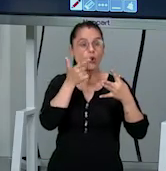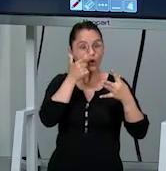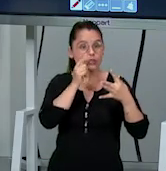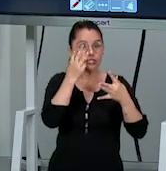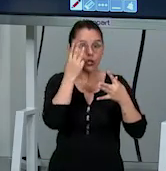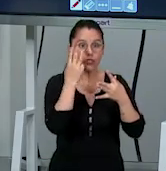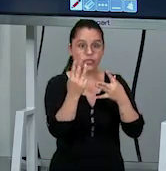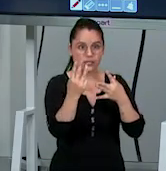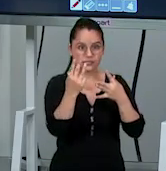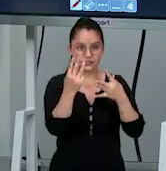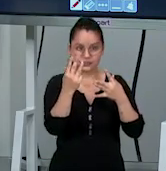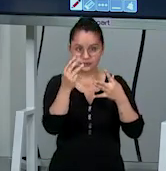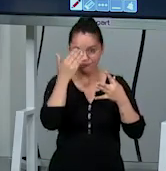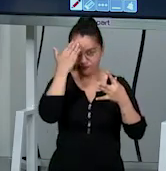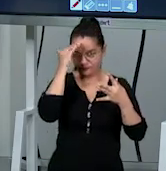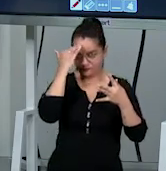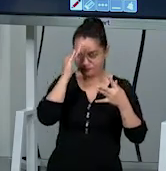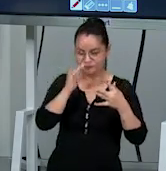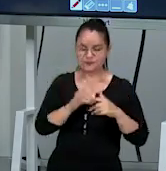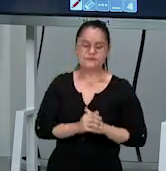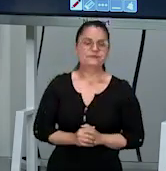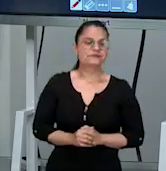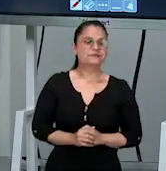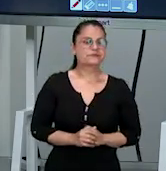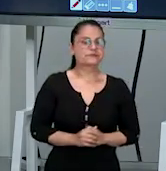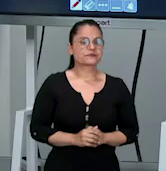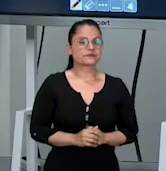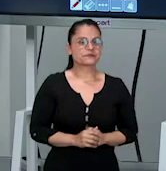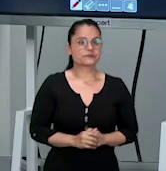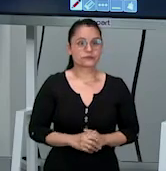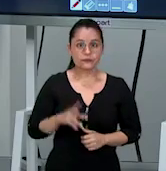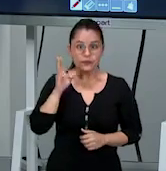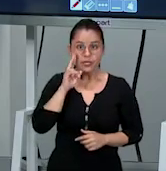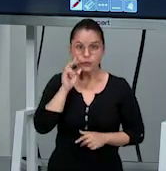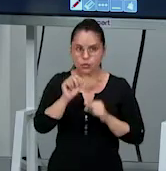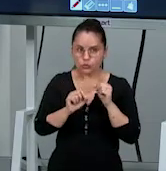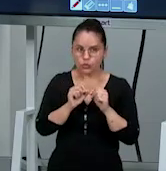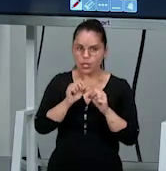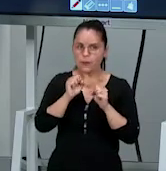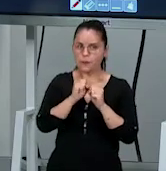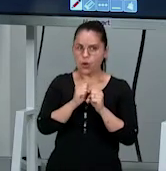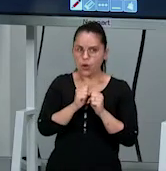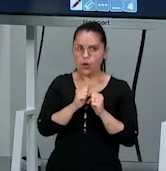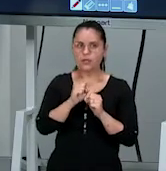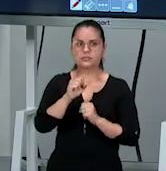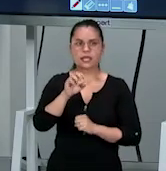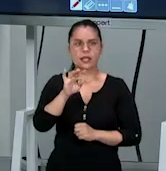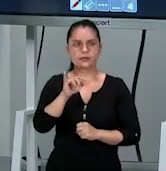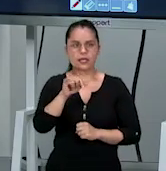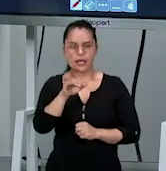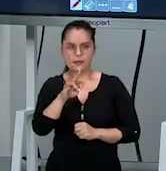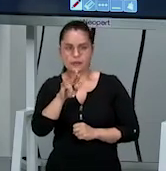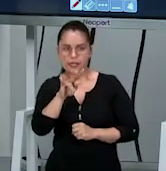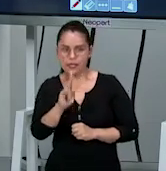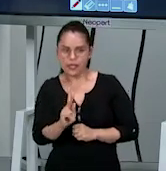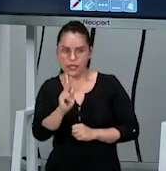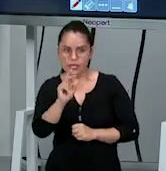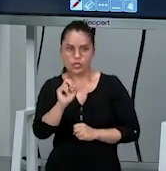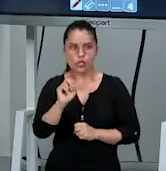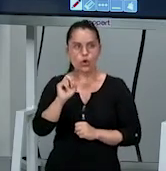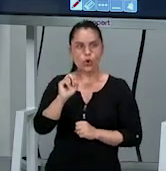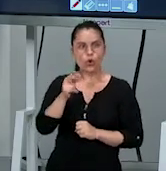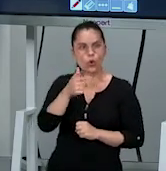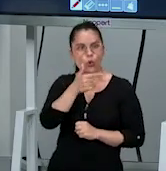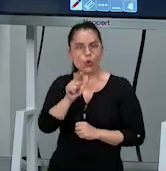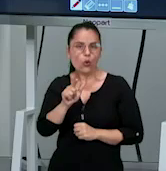3x2 sobre a outra equipe. Ok? Lembrando que seja no tiebreak, esse último set, seja nos sets